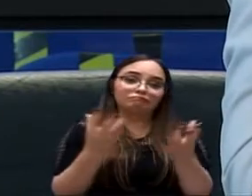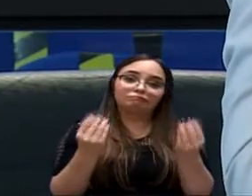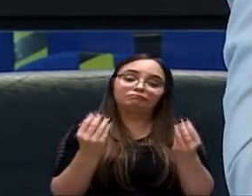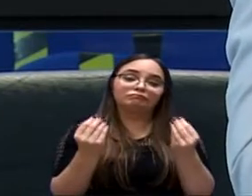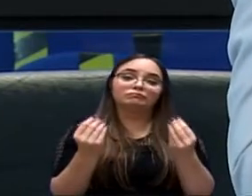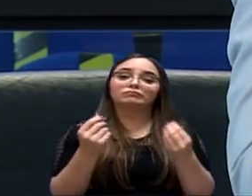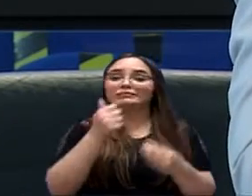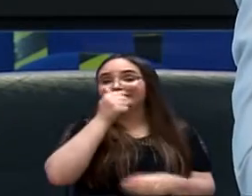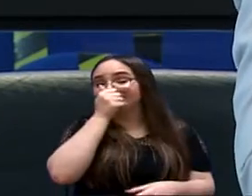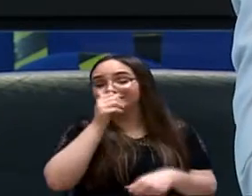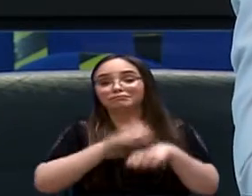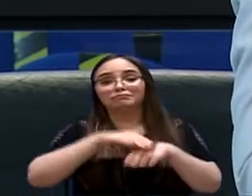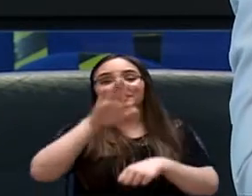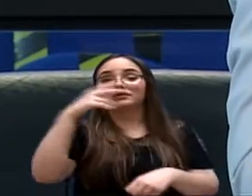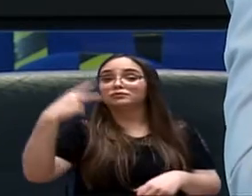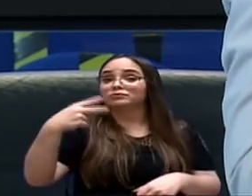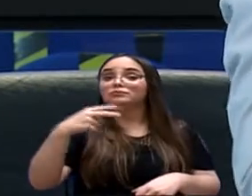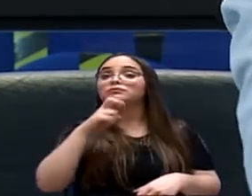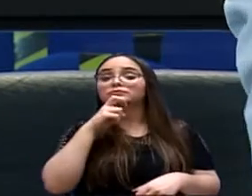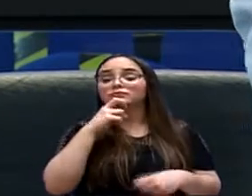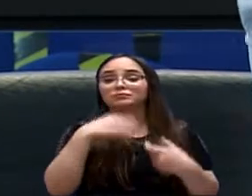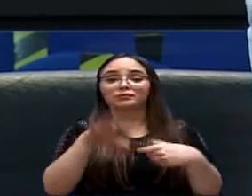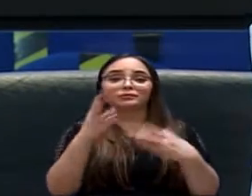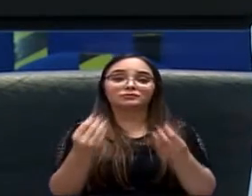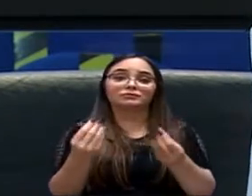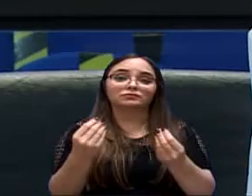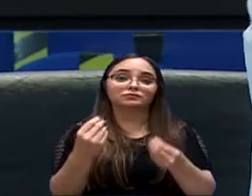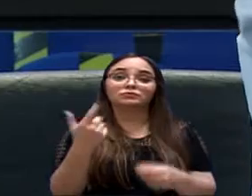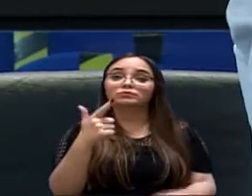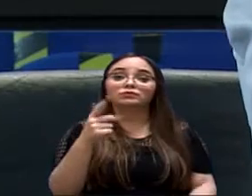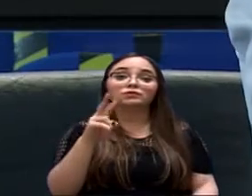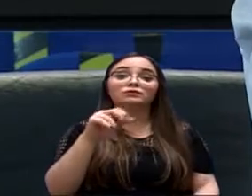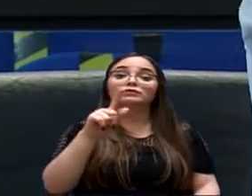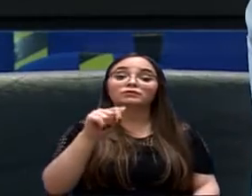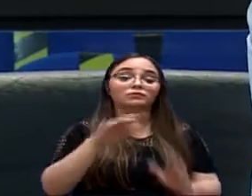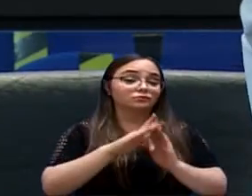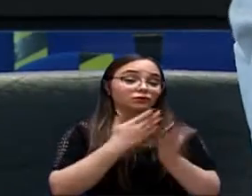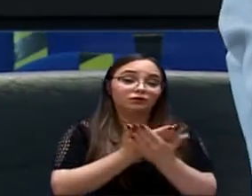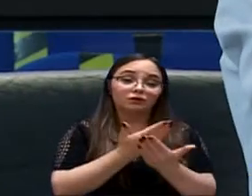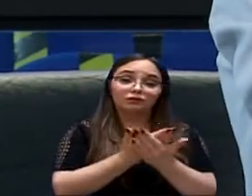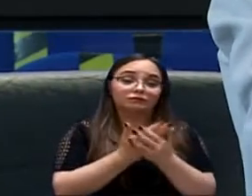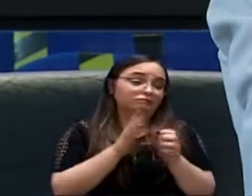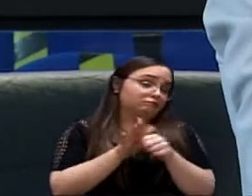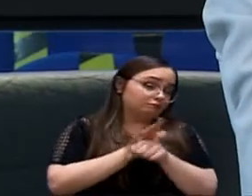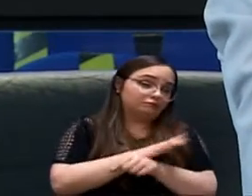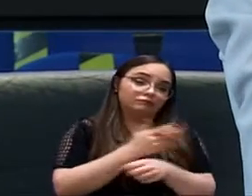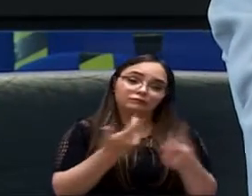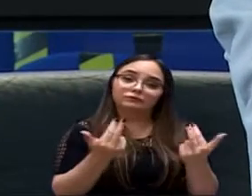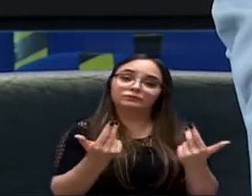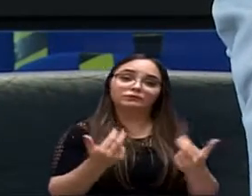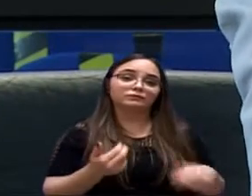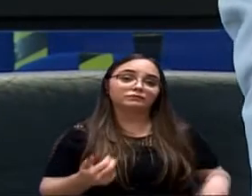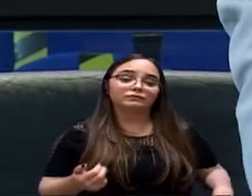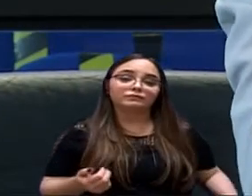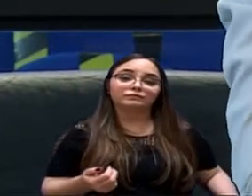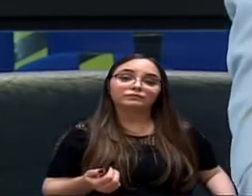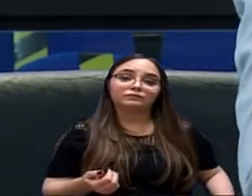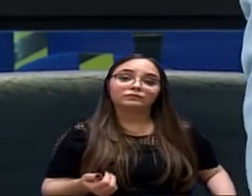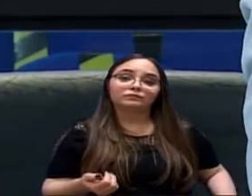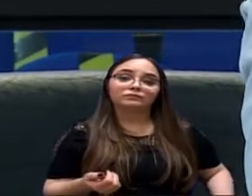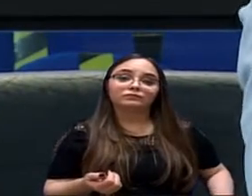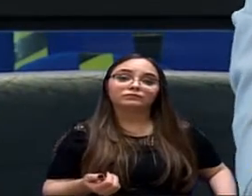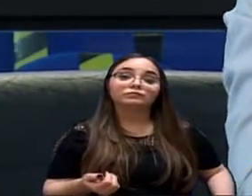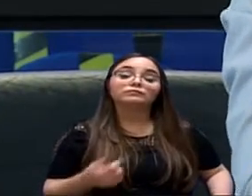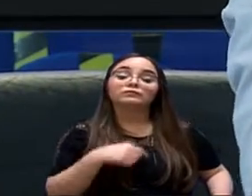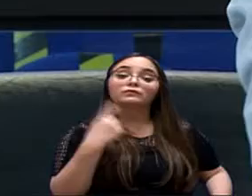vereador Cláudio. Não tem mais vaga escolar, as escolas estão superlotadas. Qual seria uma medida